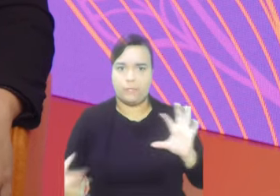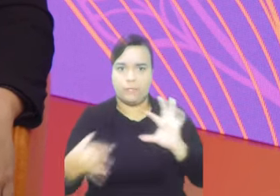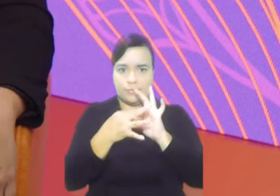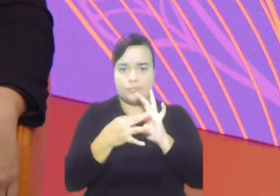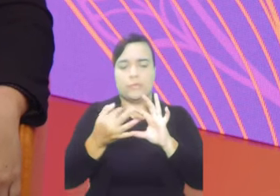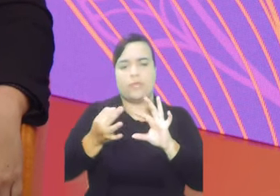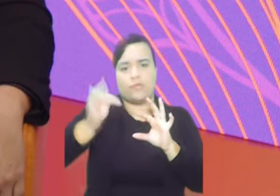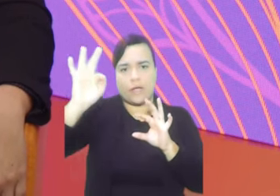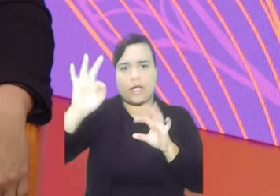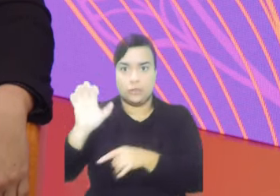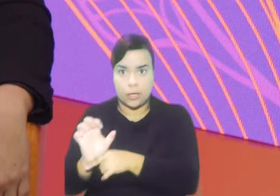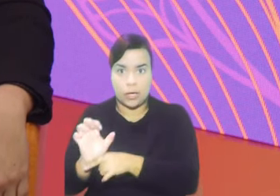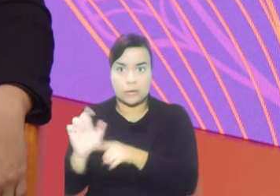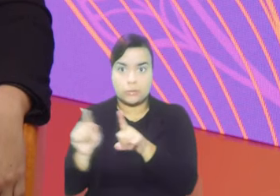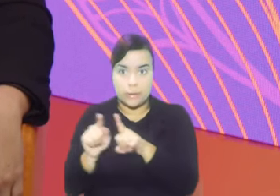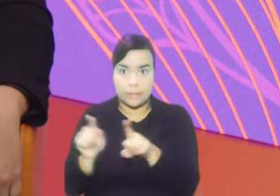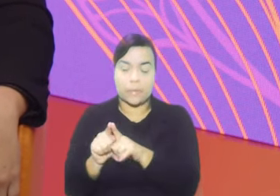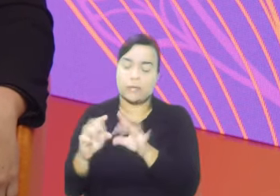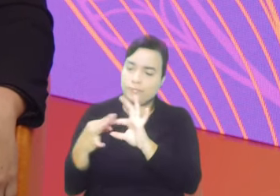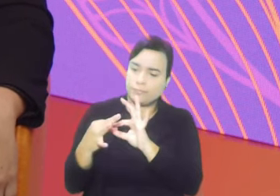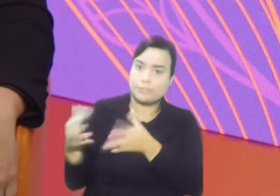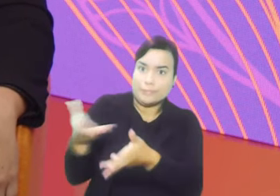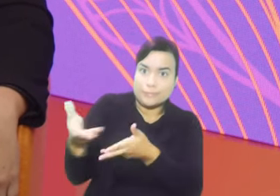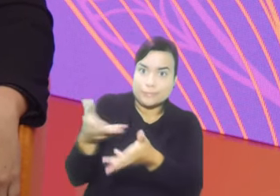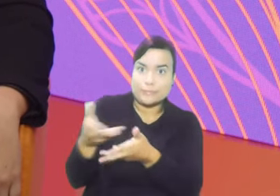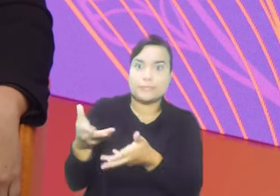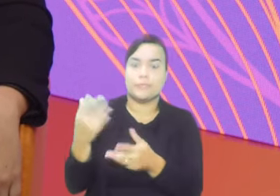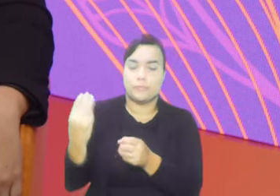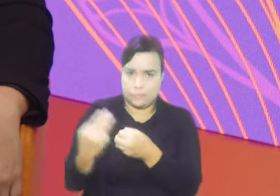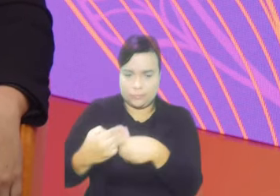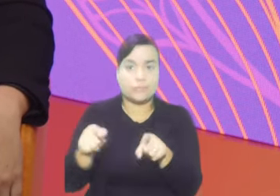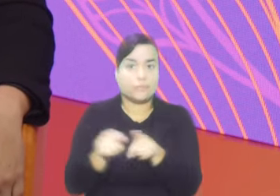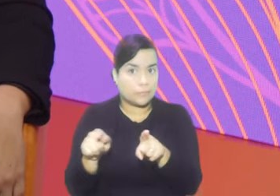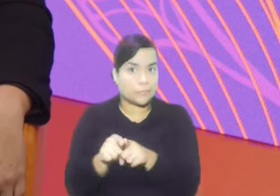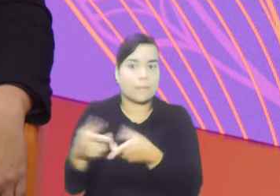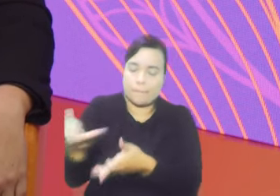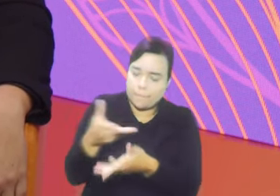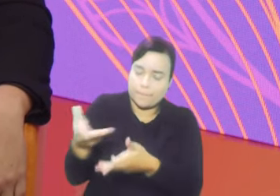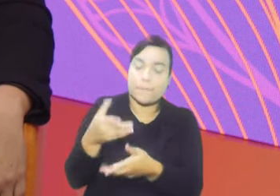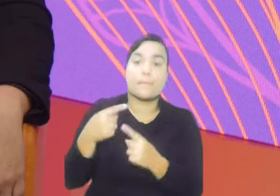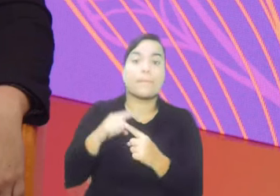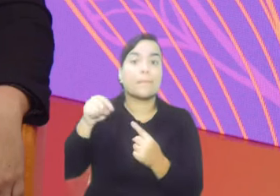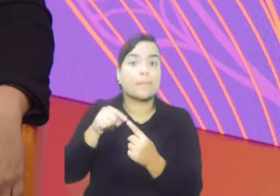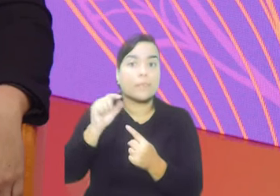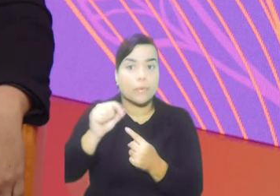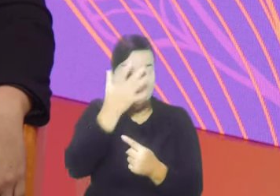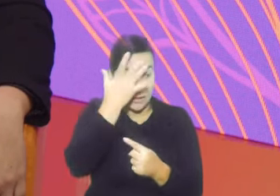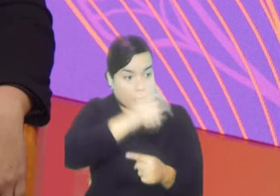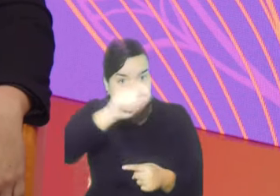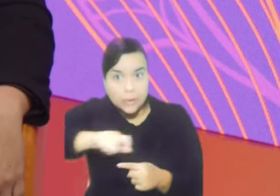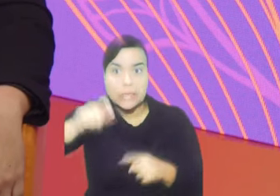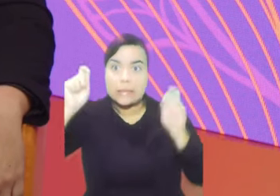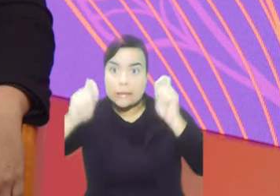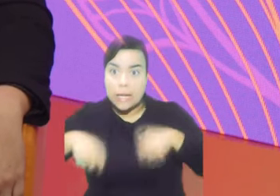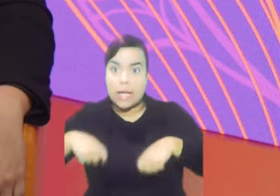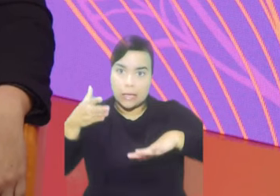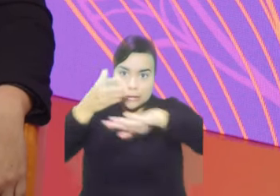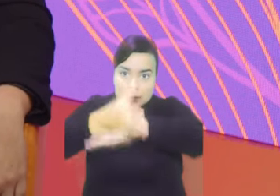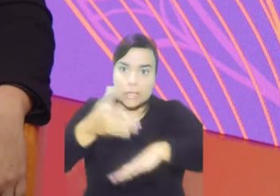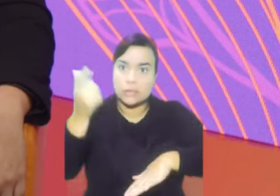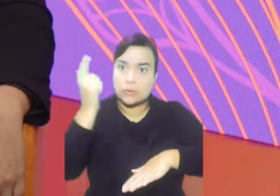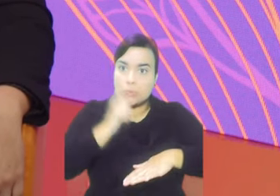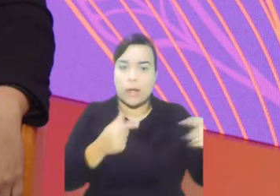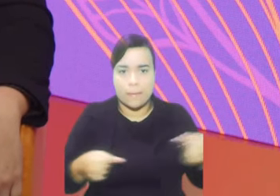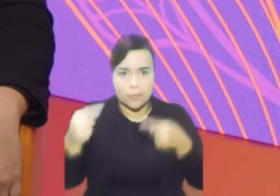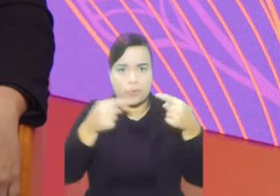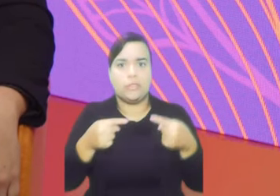dos governos, seja federal, governo estadual, governo municipal, justamente para que essas pessoas tenham acesso às